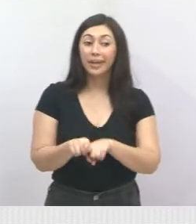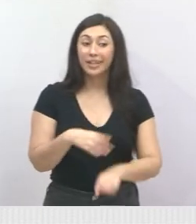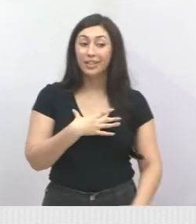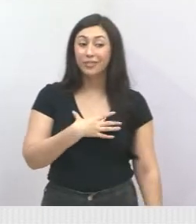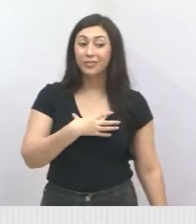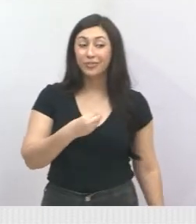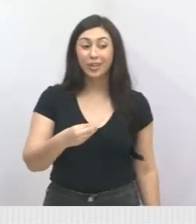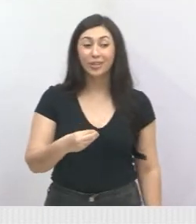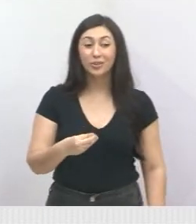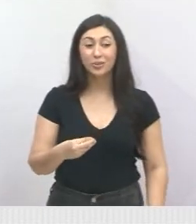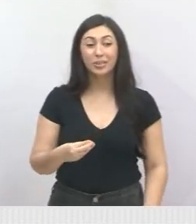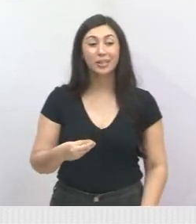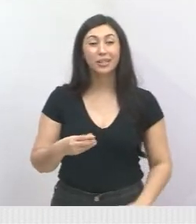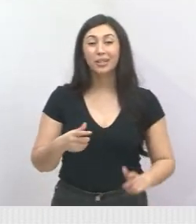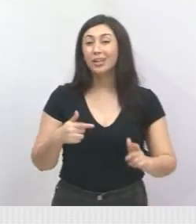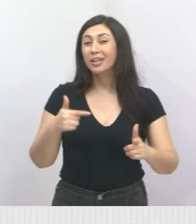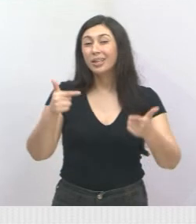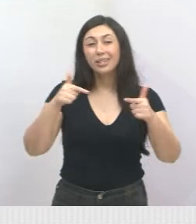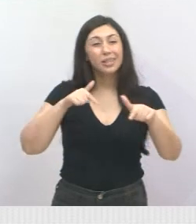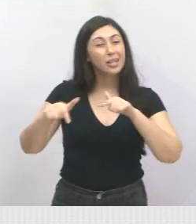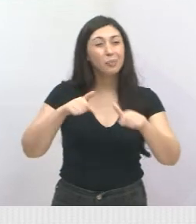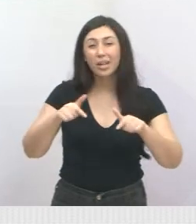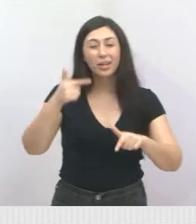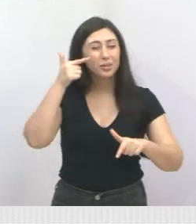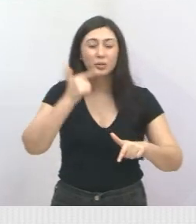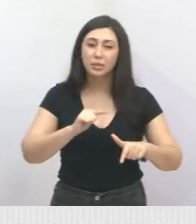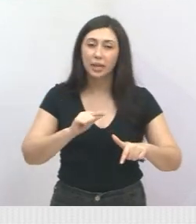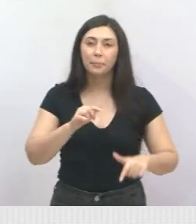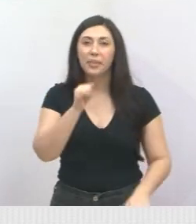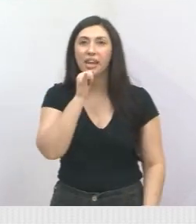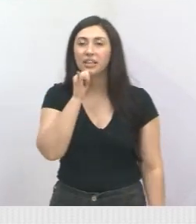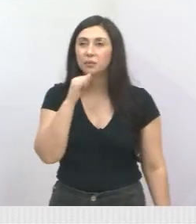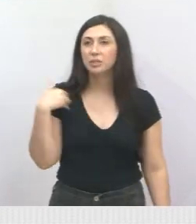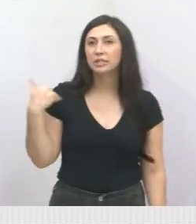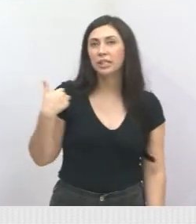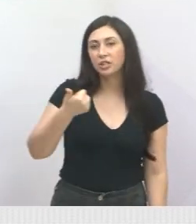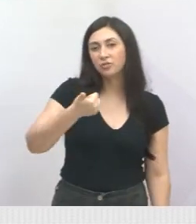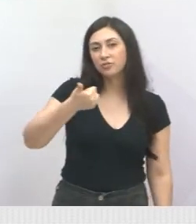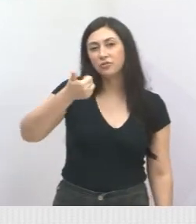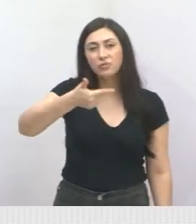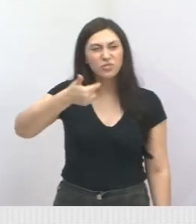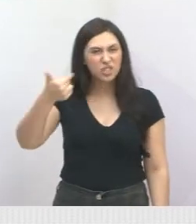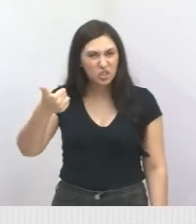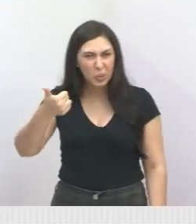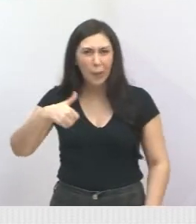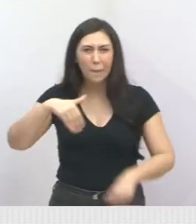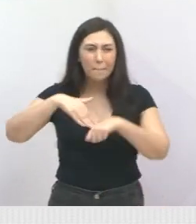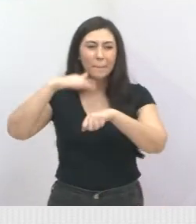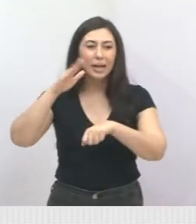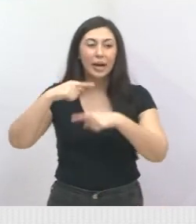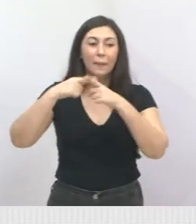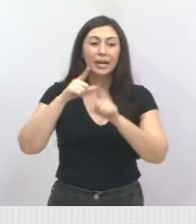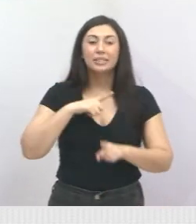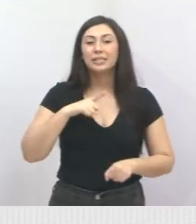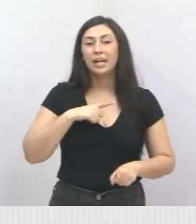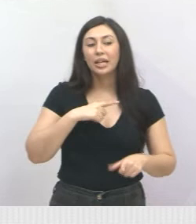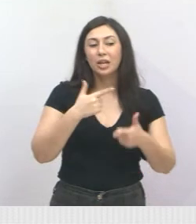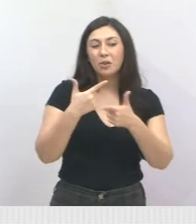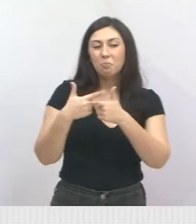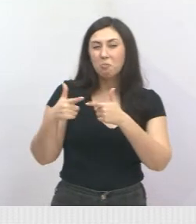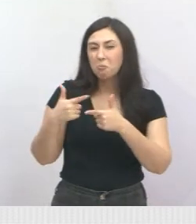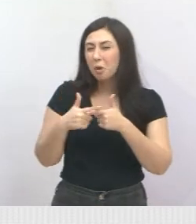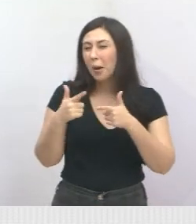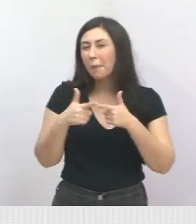filhos inválidos, por exemplo, filho tem mais que 21 anos, mas ele apresenta alguma invalidez, problemas psicológicos,